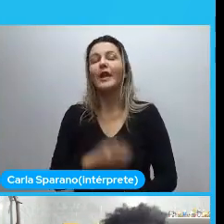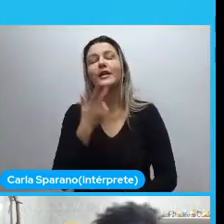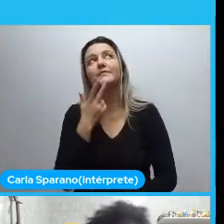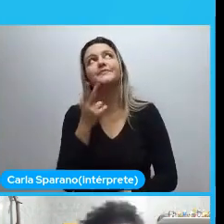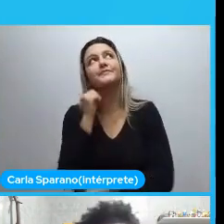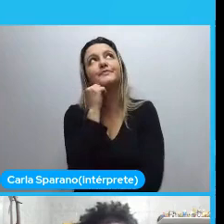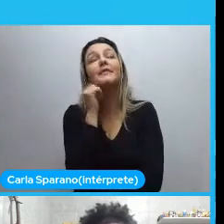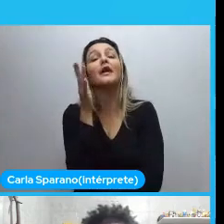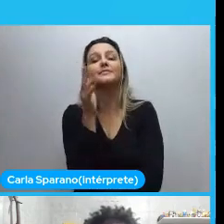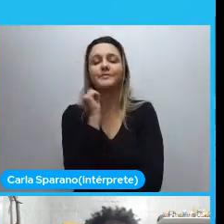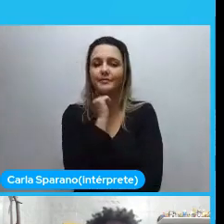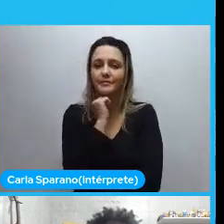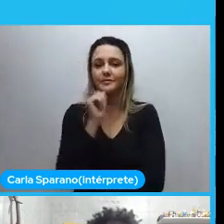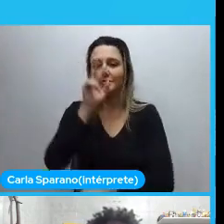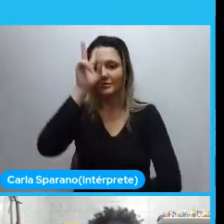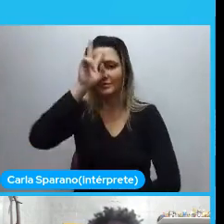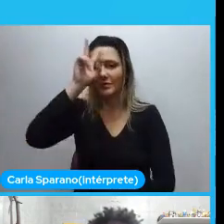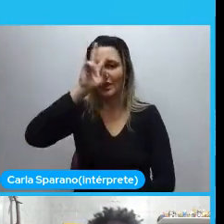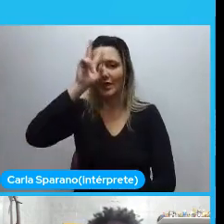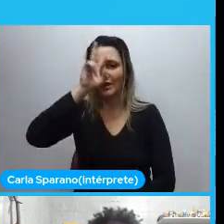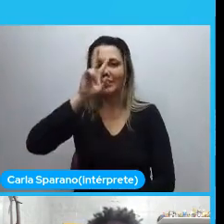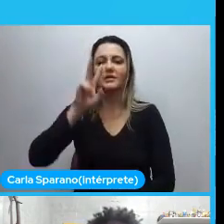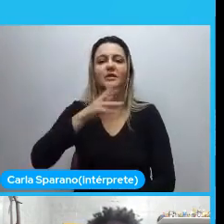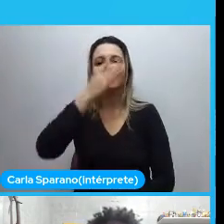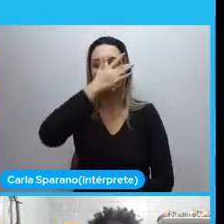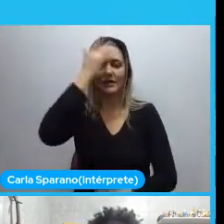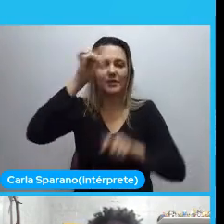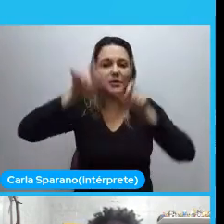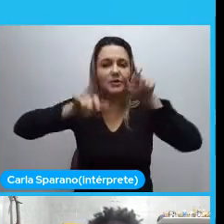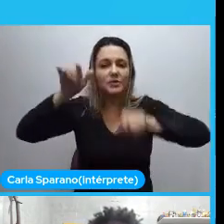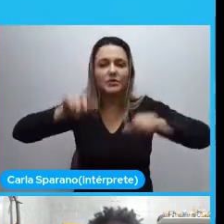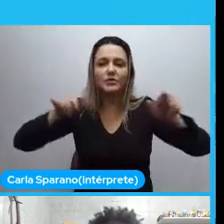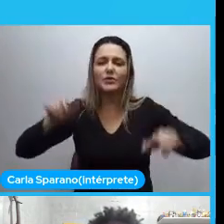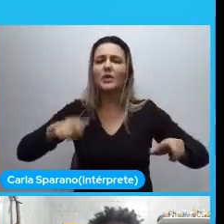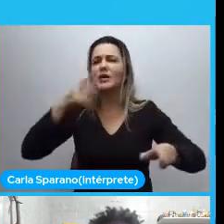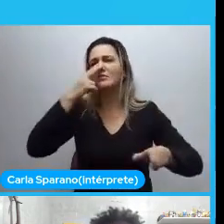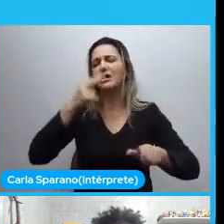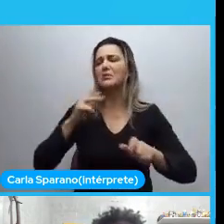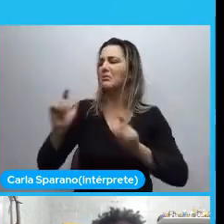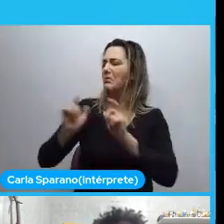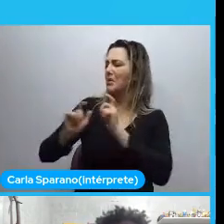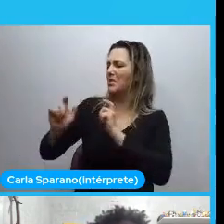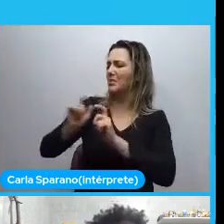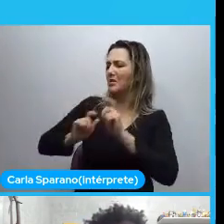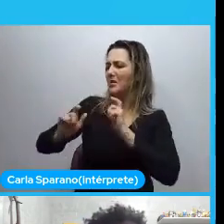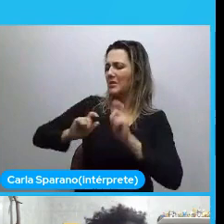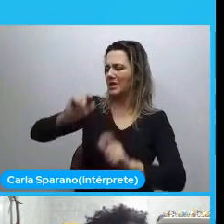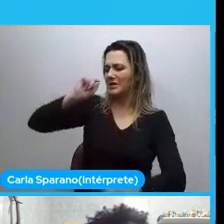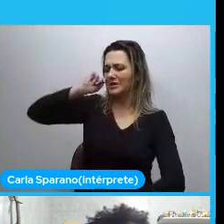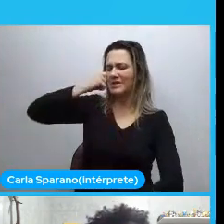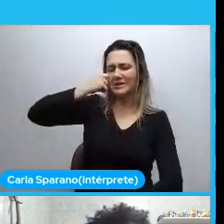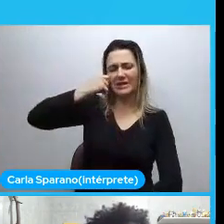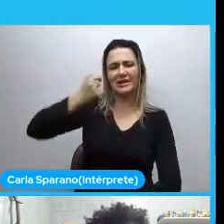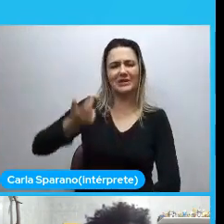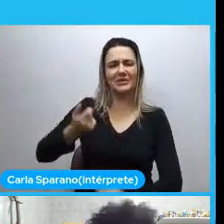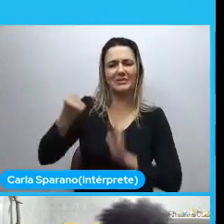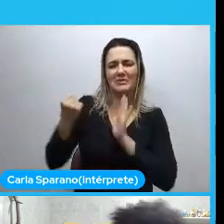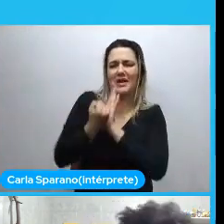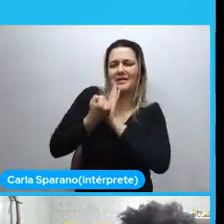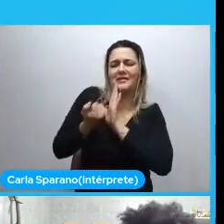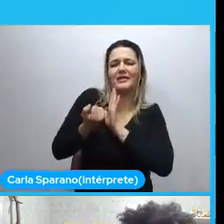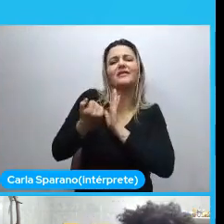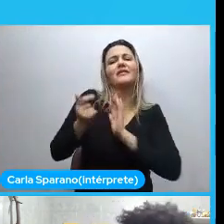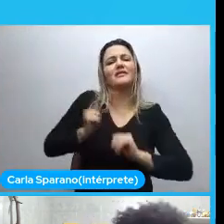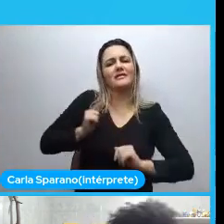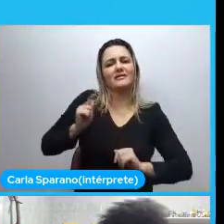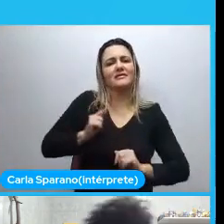A história. Das pessoas condicionarem. você. Essa coisa. Do você ser negro. estereótipo. É que existe um estereótipo.